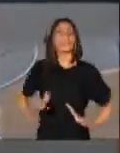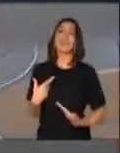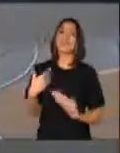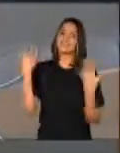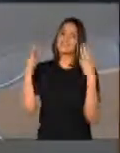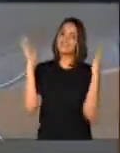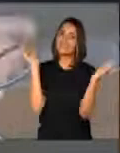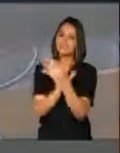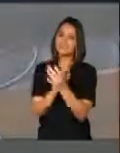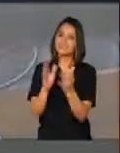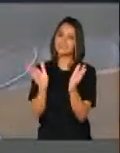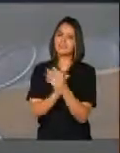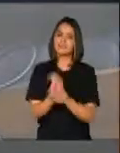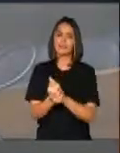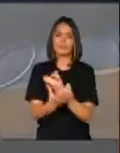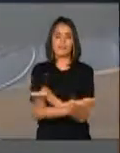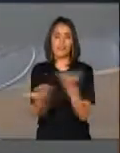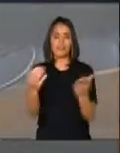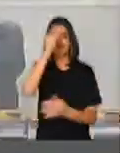nesta...